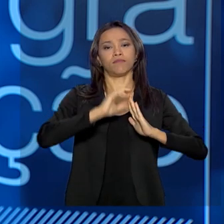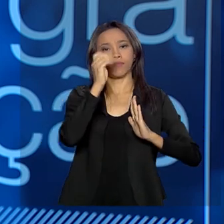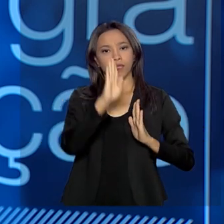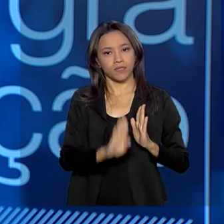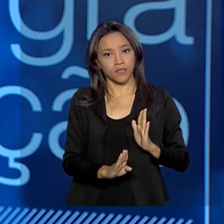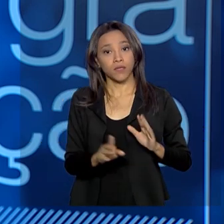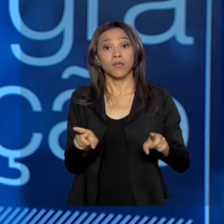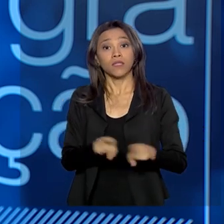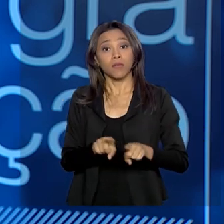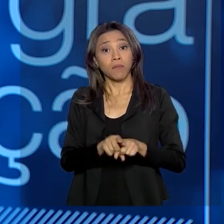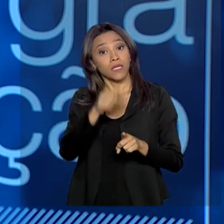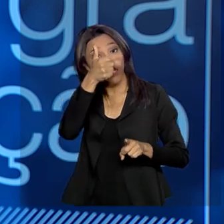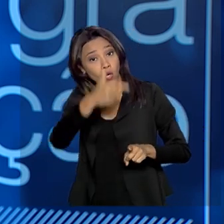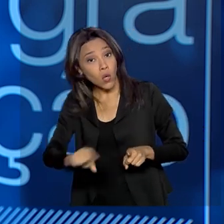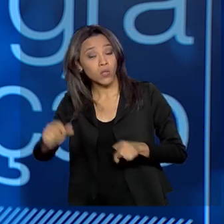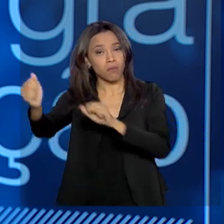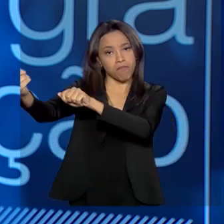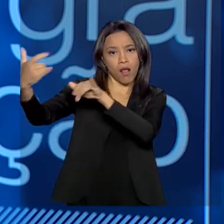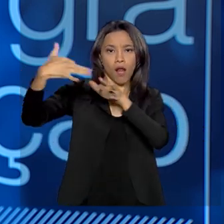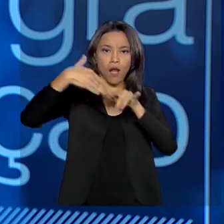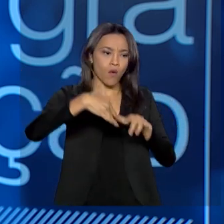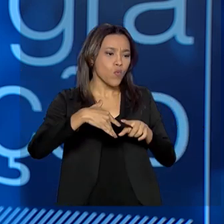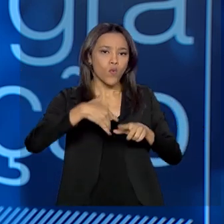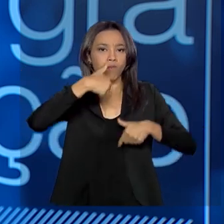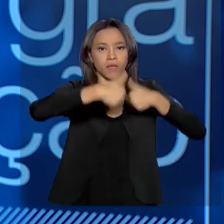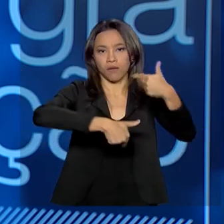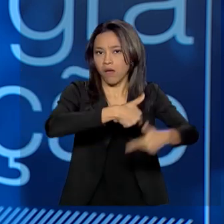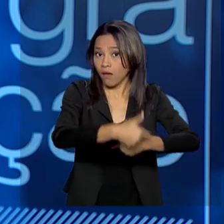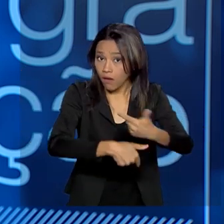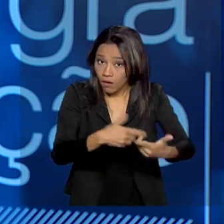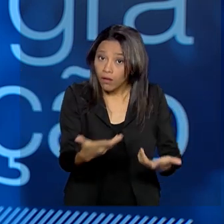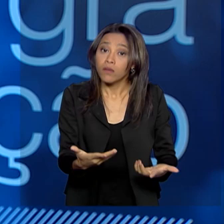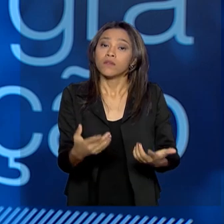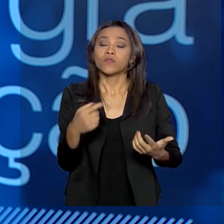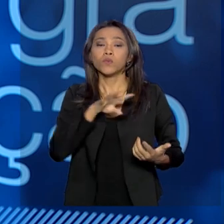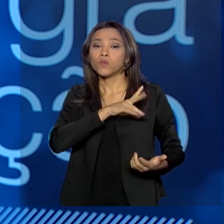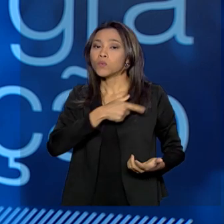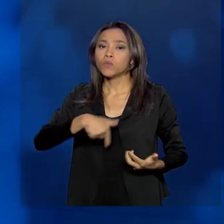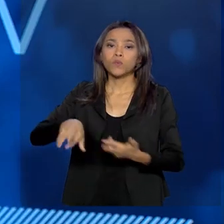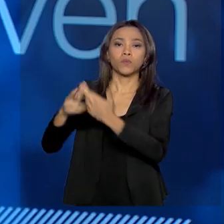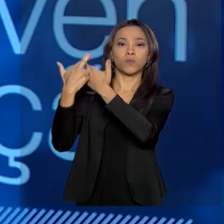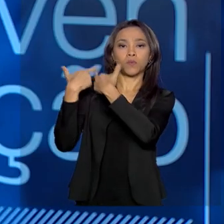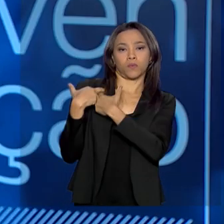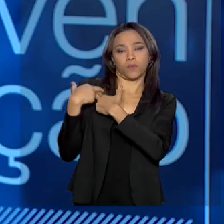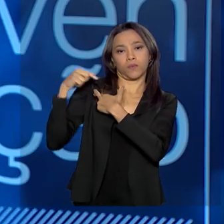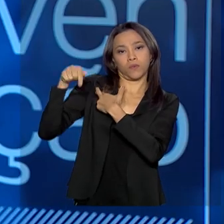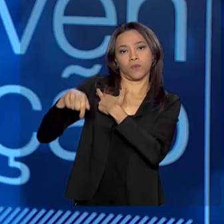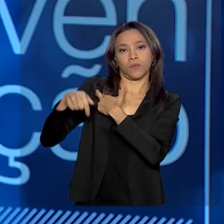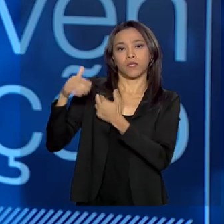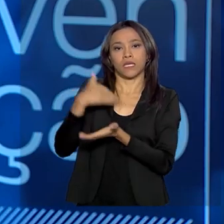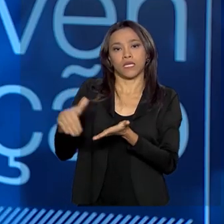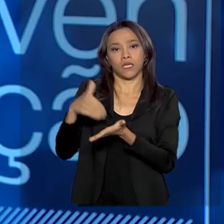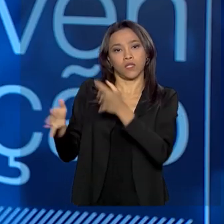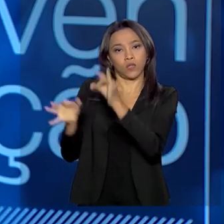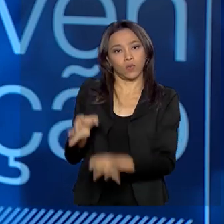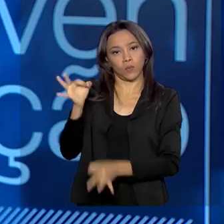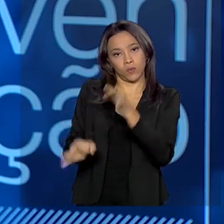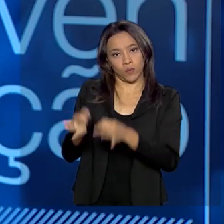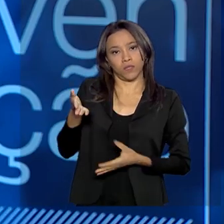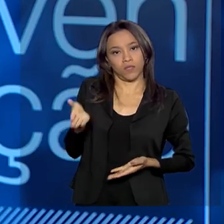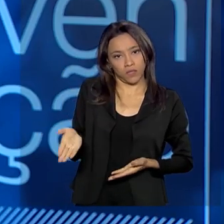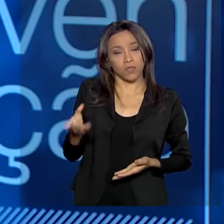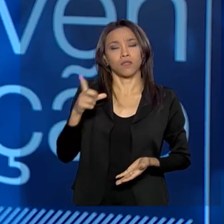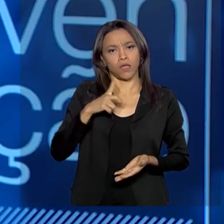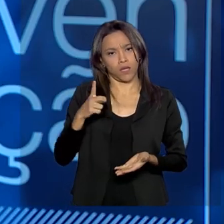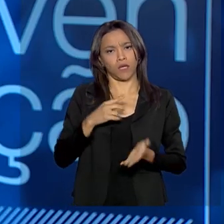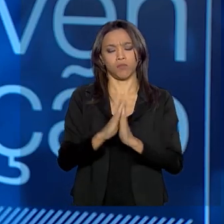a imigração laboral, ela se encontra no âmbito da Secretaria Nacional de Justiça. As carteiras, nós temos esses dados